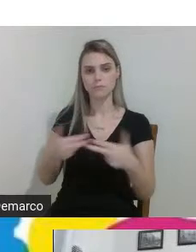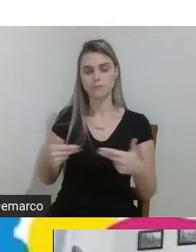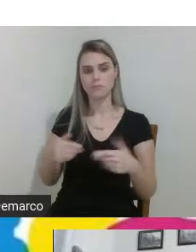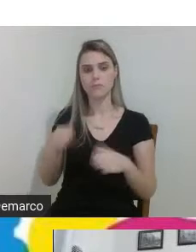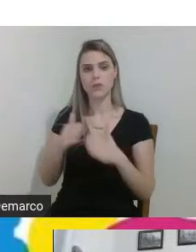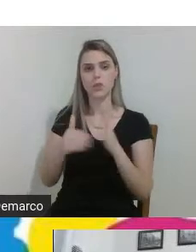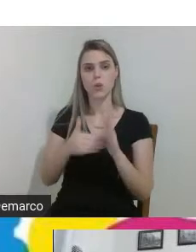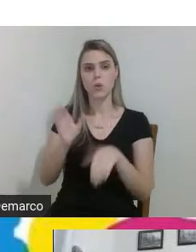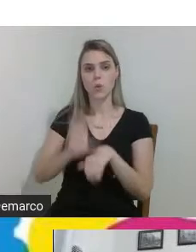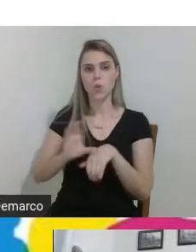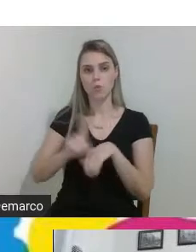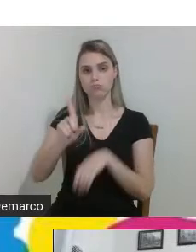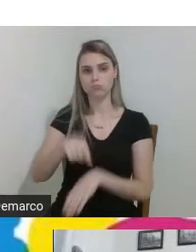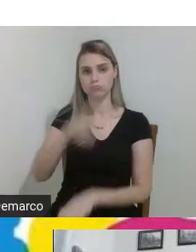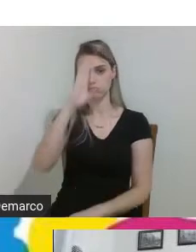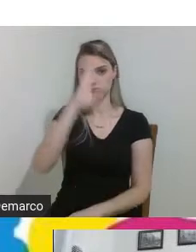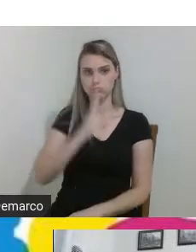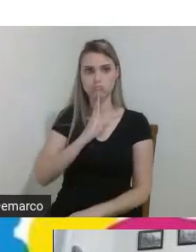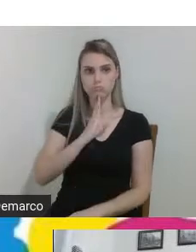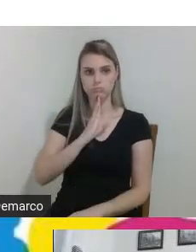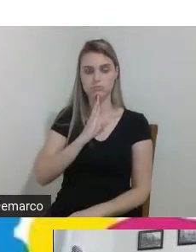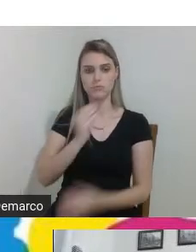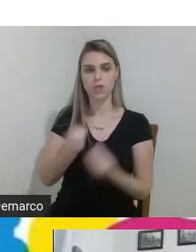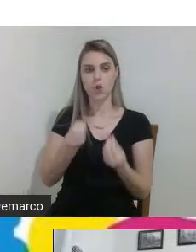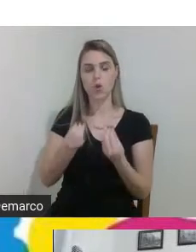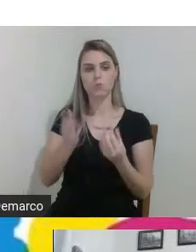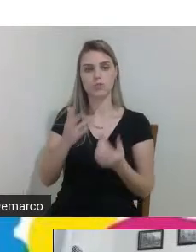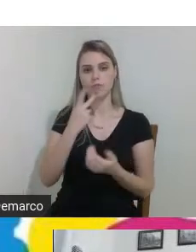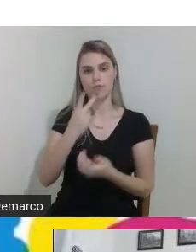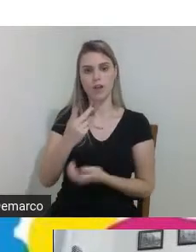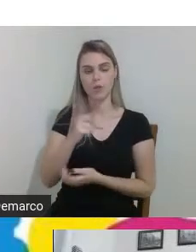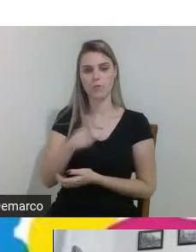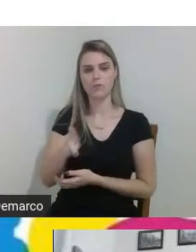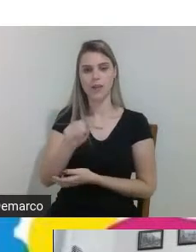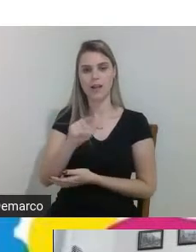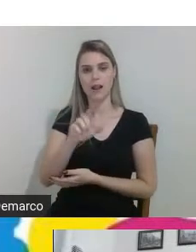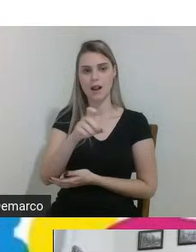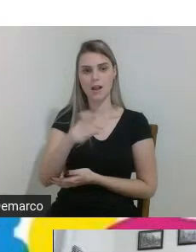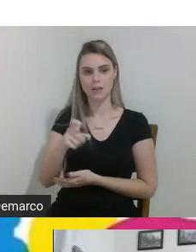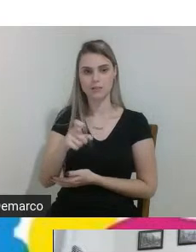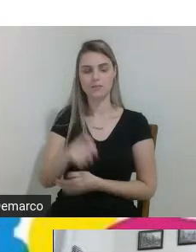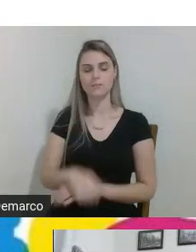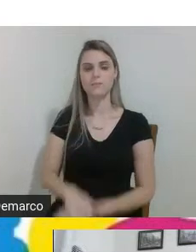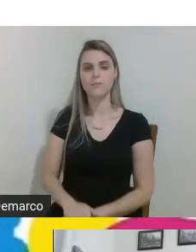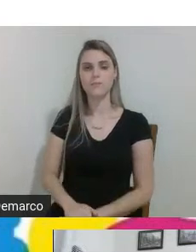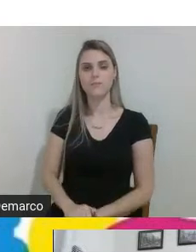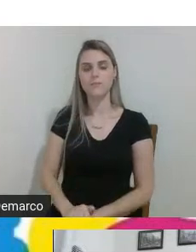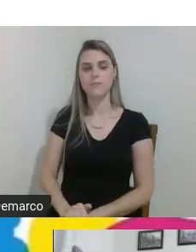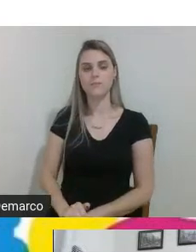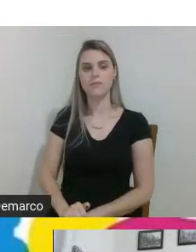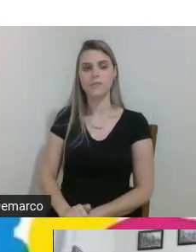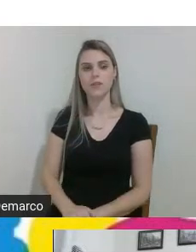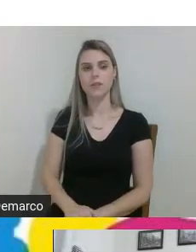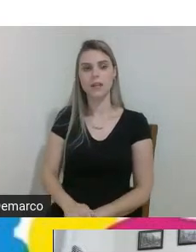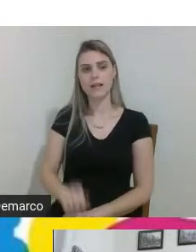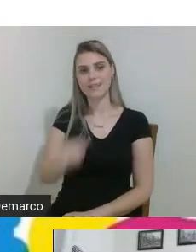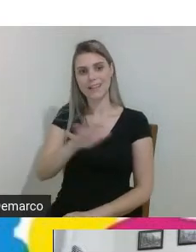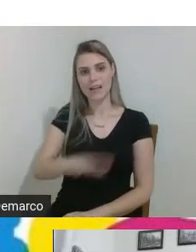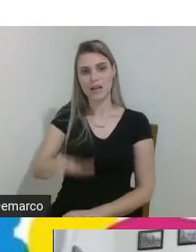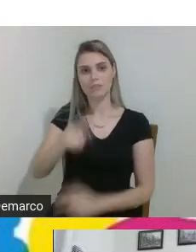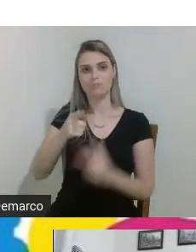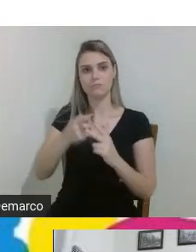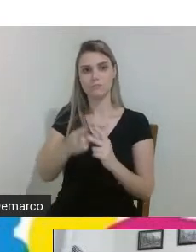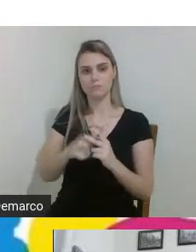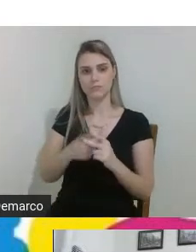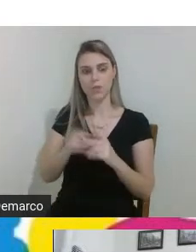são inteiramente gratuitos como mencionado pelo professor Alex e no campo da mecânica no nosso curso